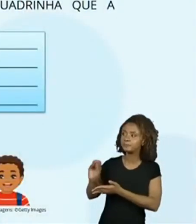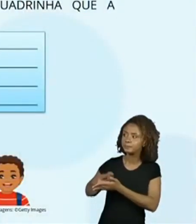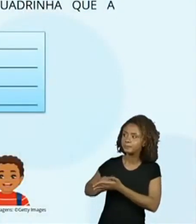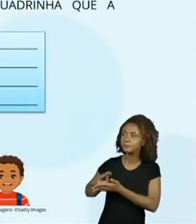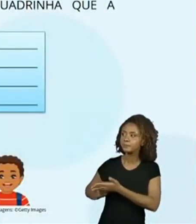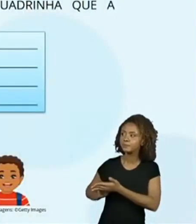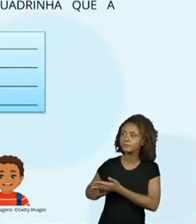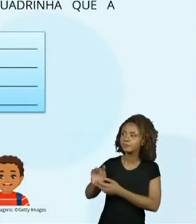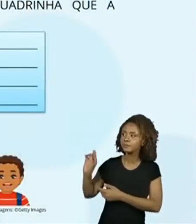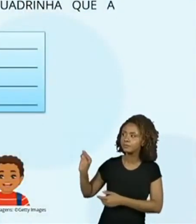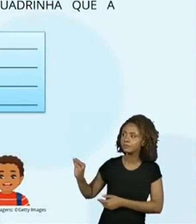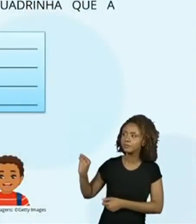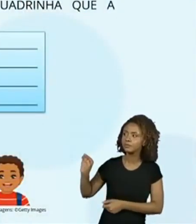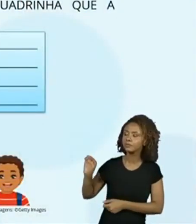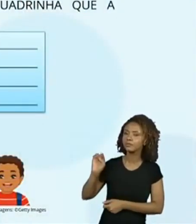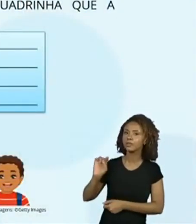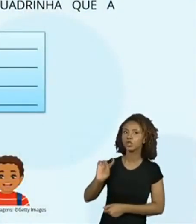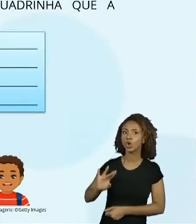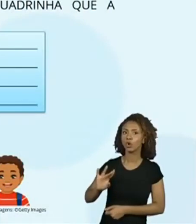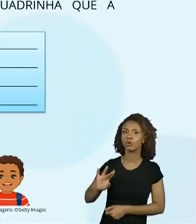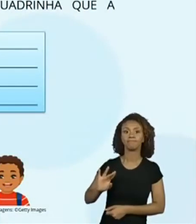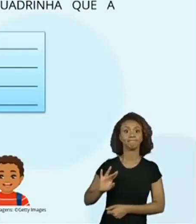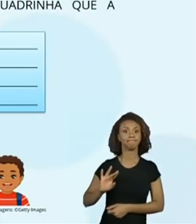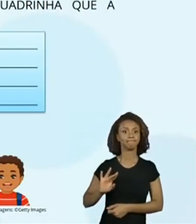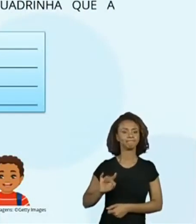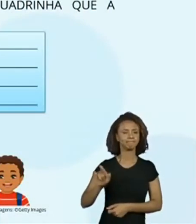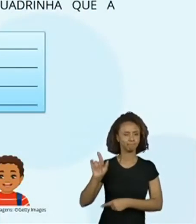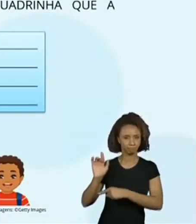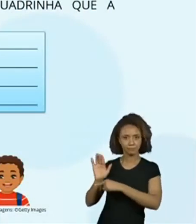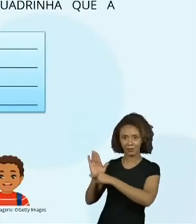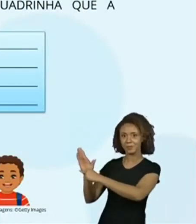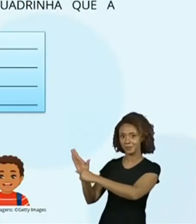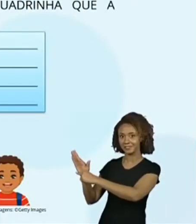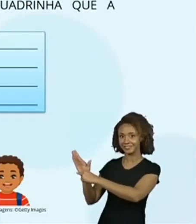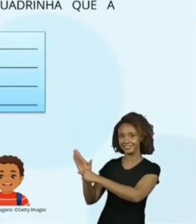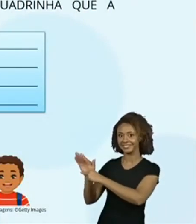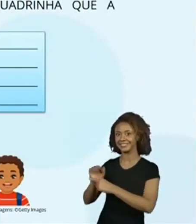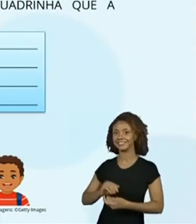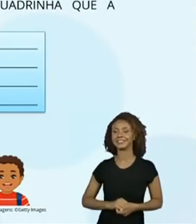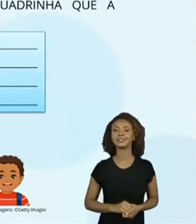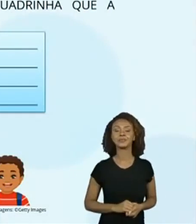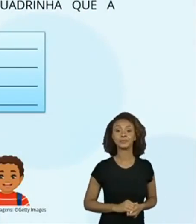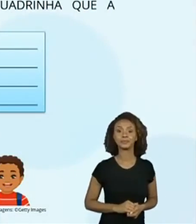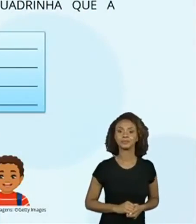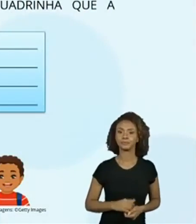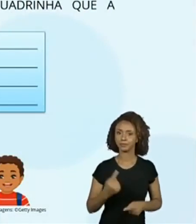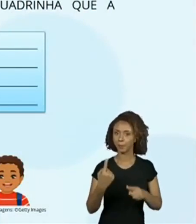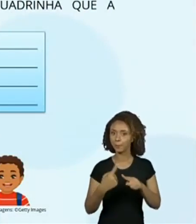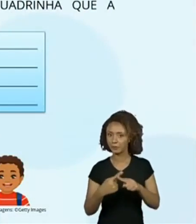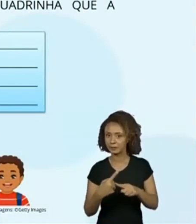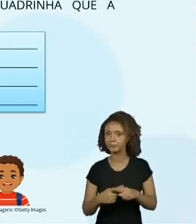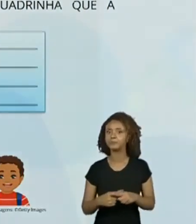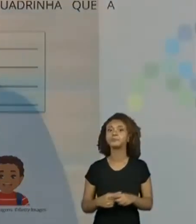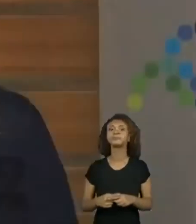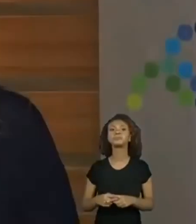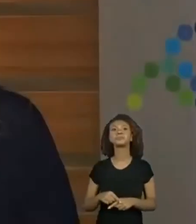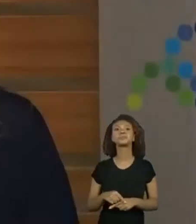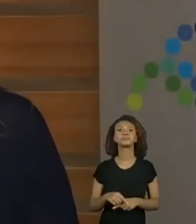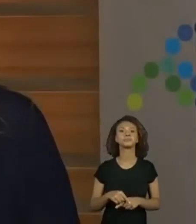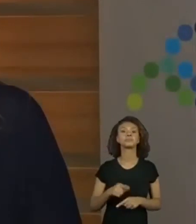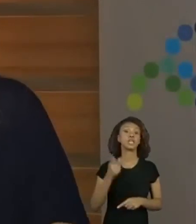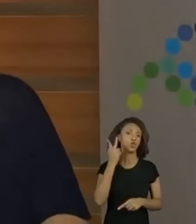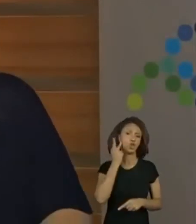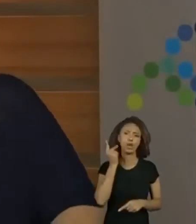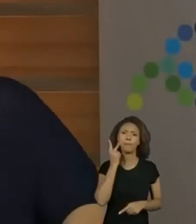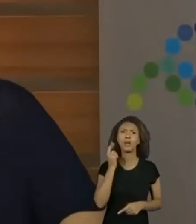essas. Vamos ajudar ela a pensar o que que está escrito? Porque, crianças, quando vem, é aquela interação